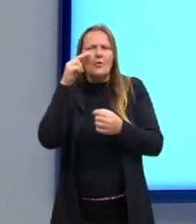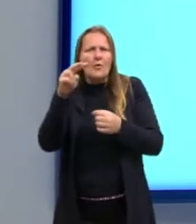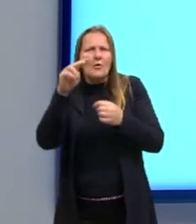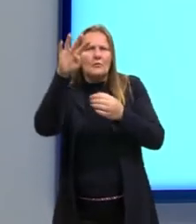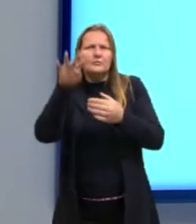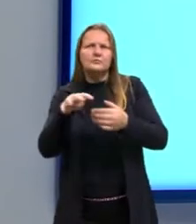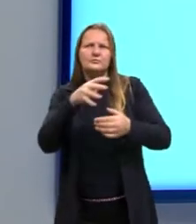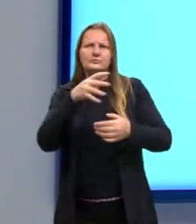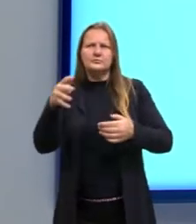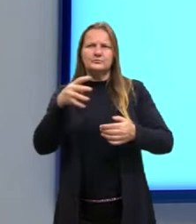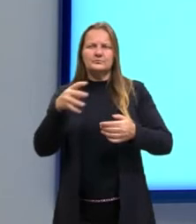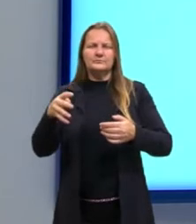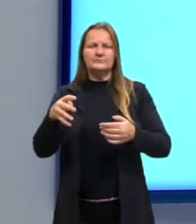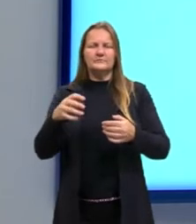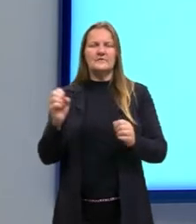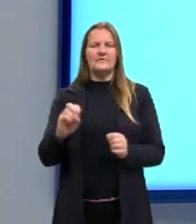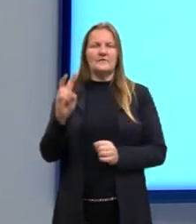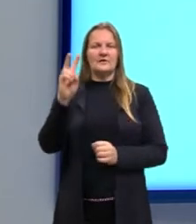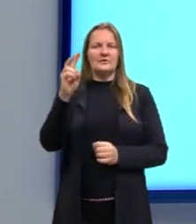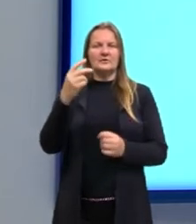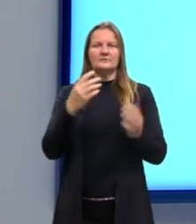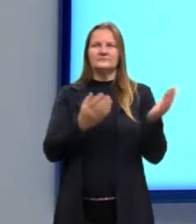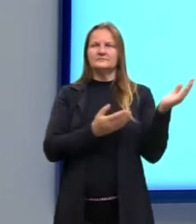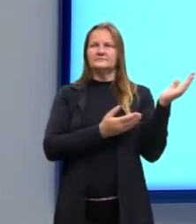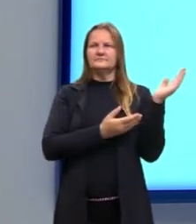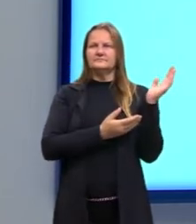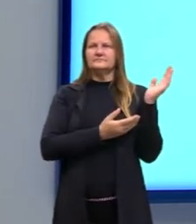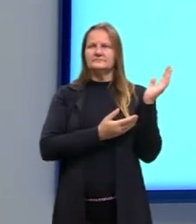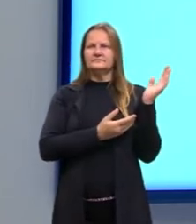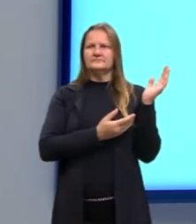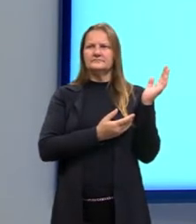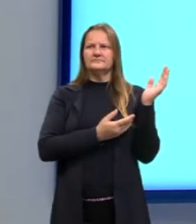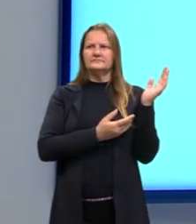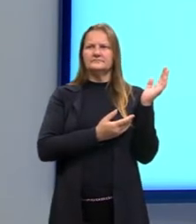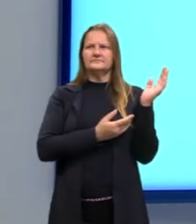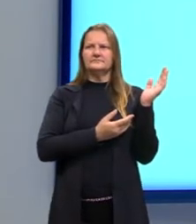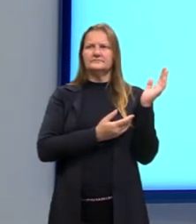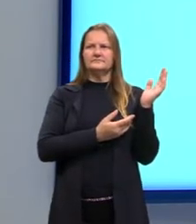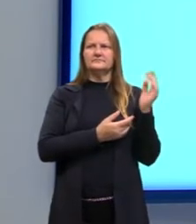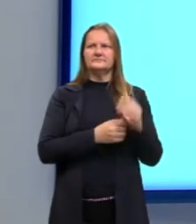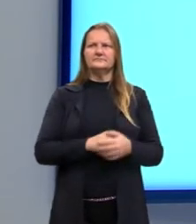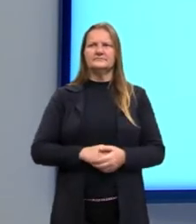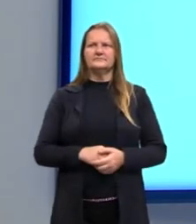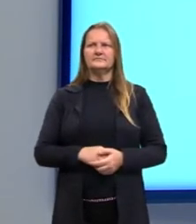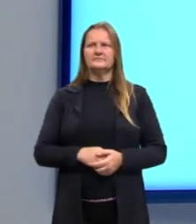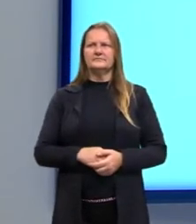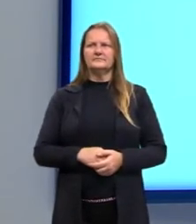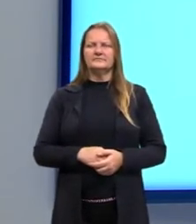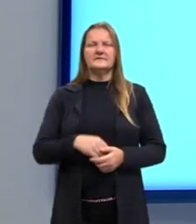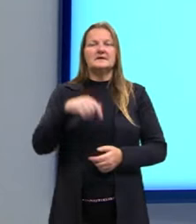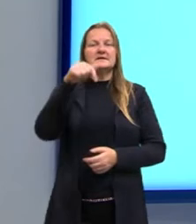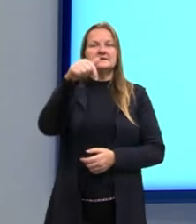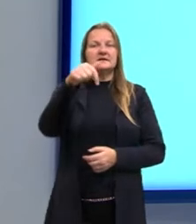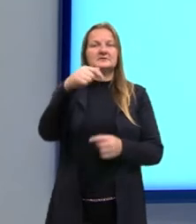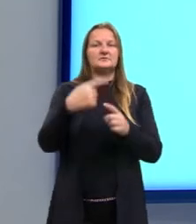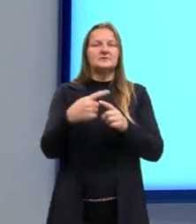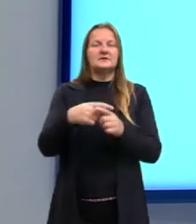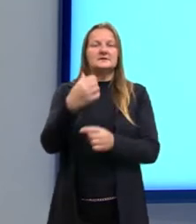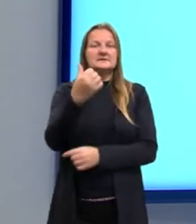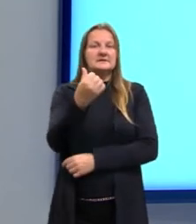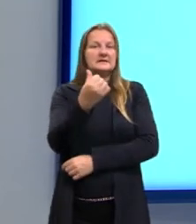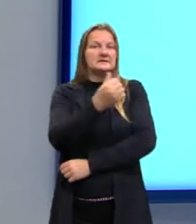perceber. O valor que mais se repetiu seria a nota 7, porque 6